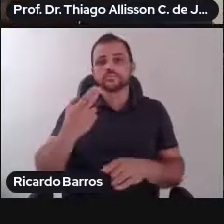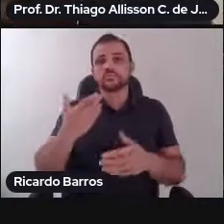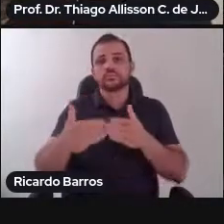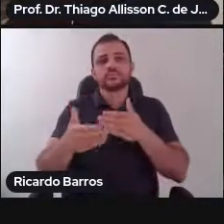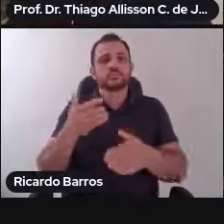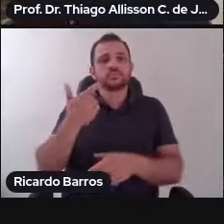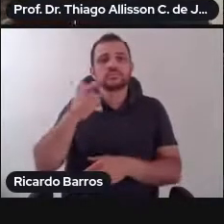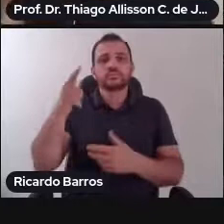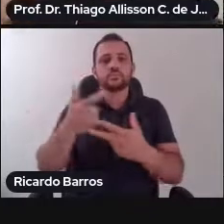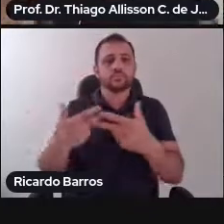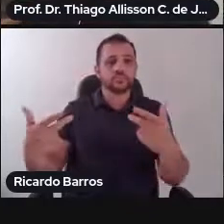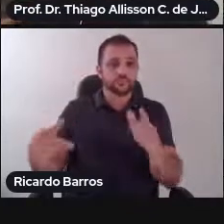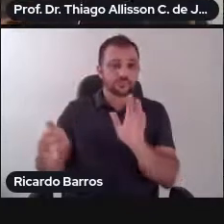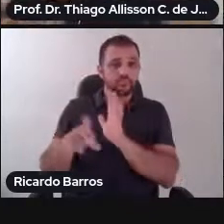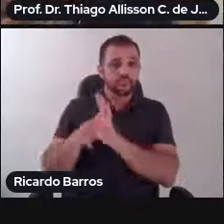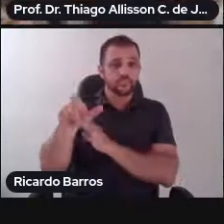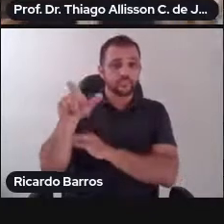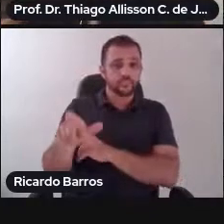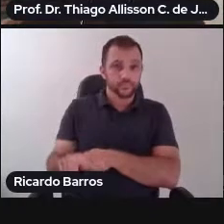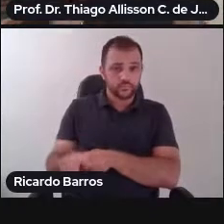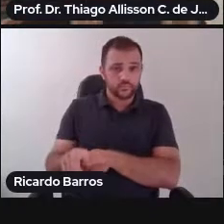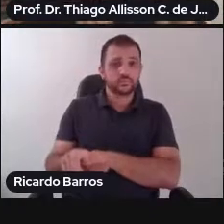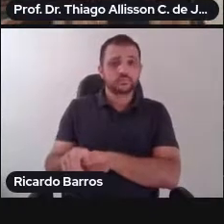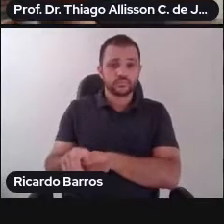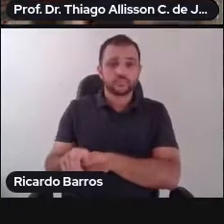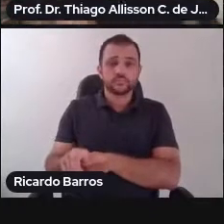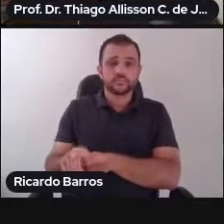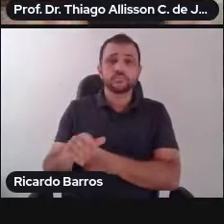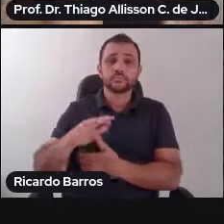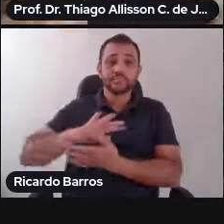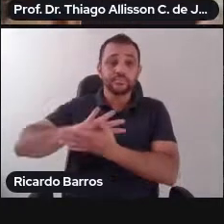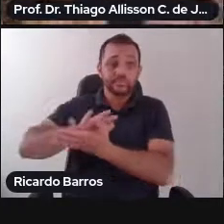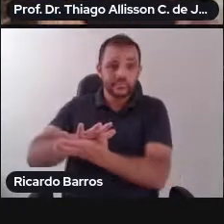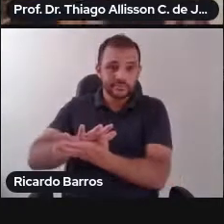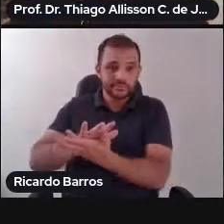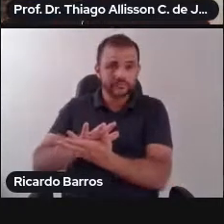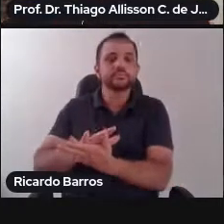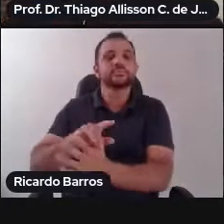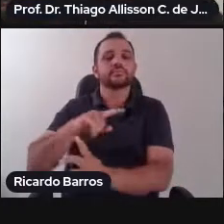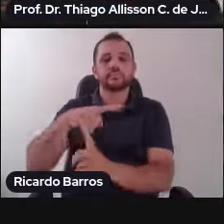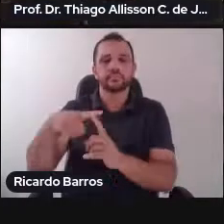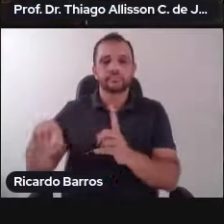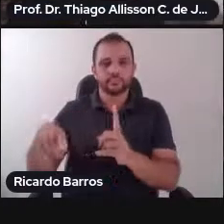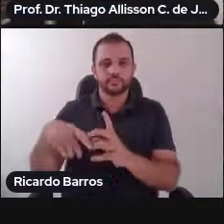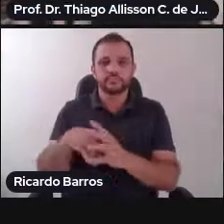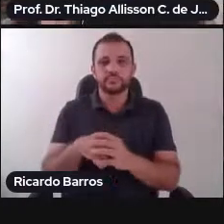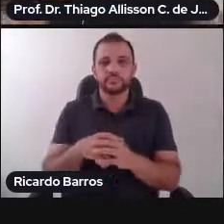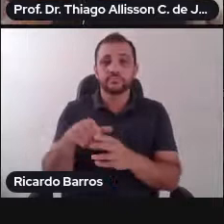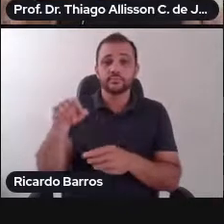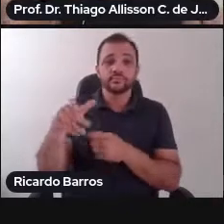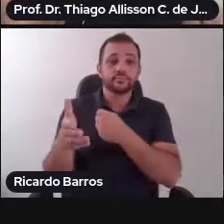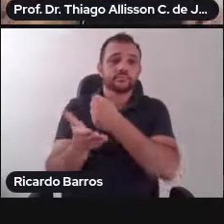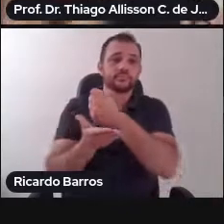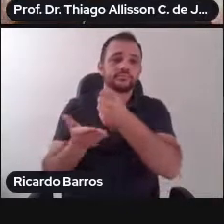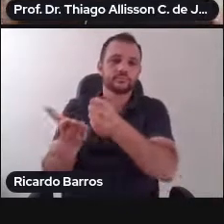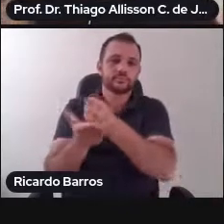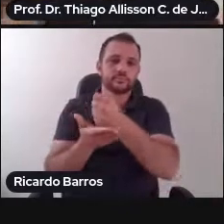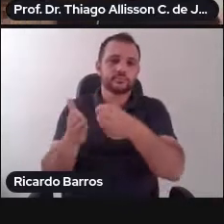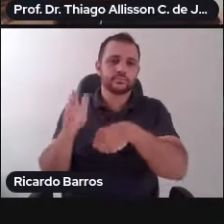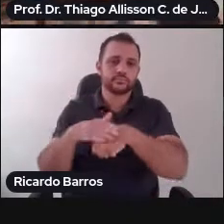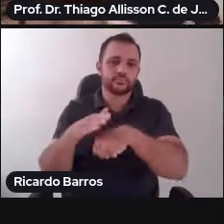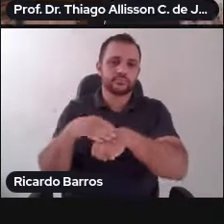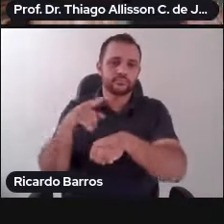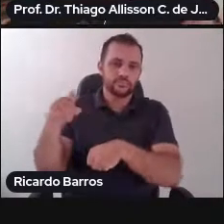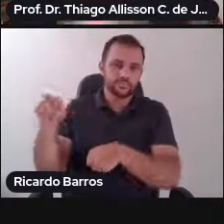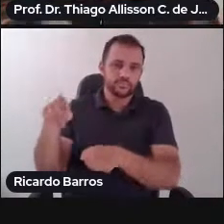Americana sobre Direitos Humanos. Eu ouso falar que é a premissa, é o fundamento da Convenção, porque a